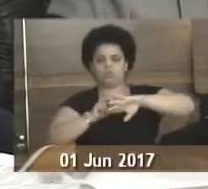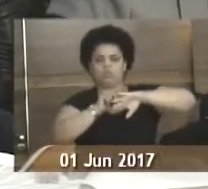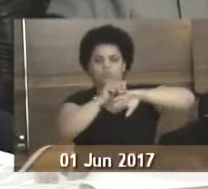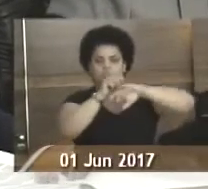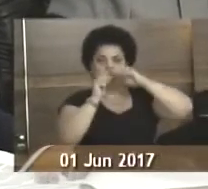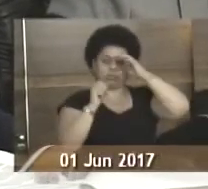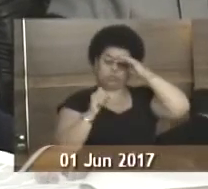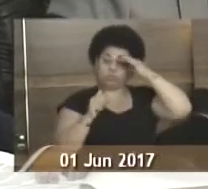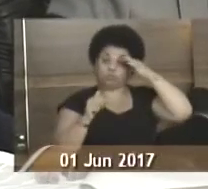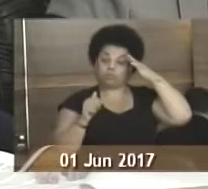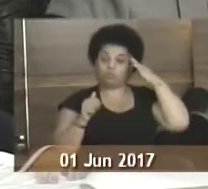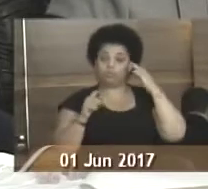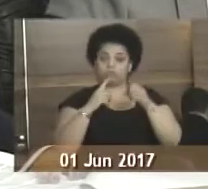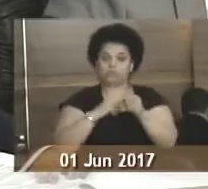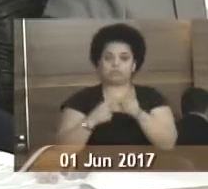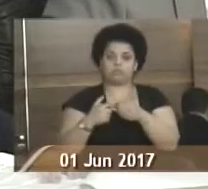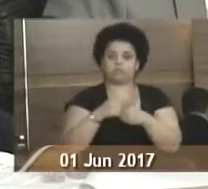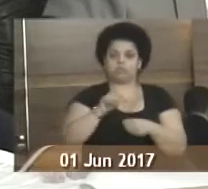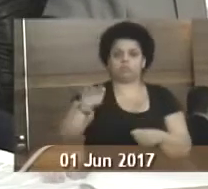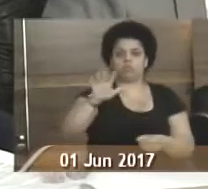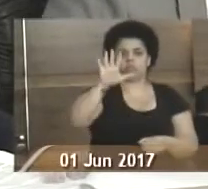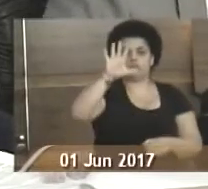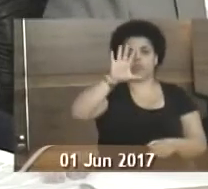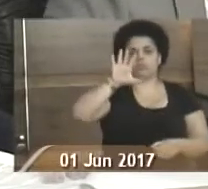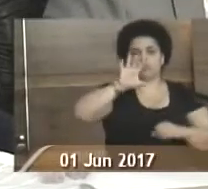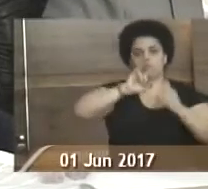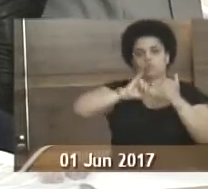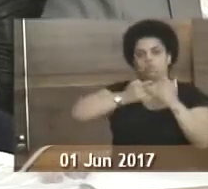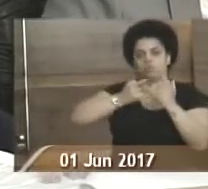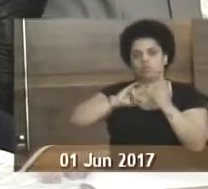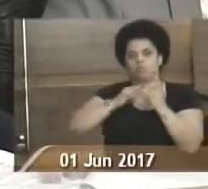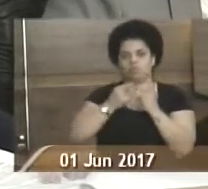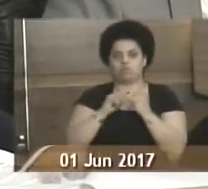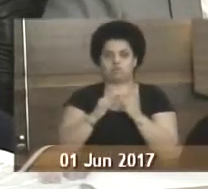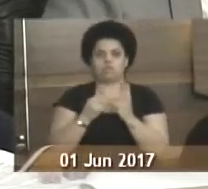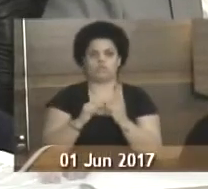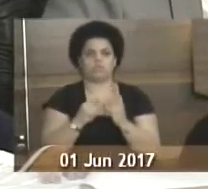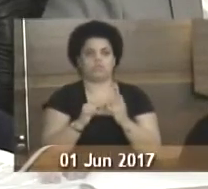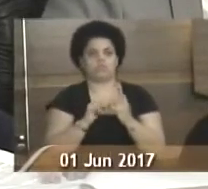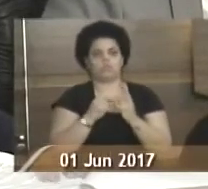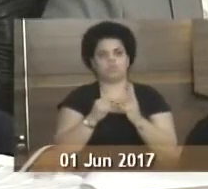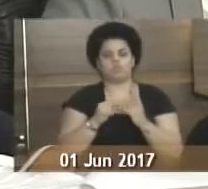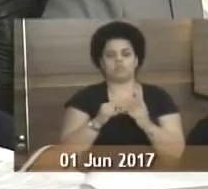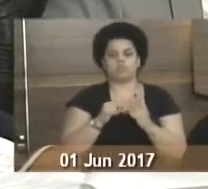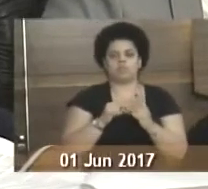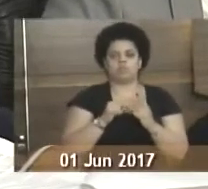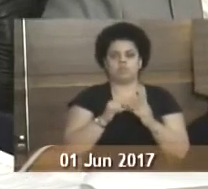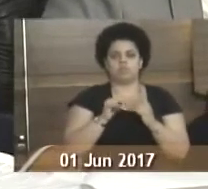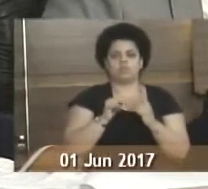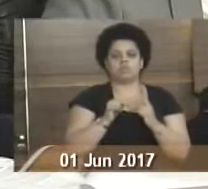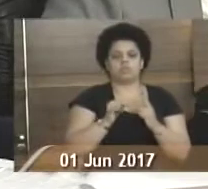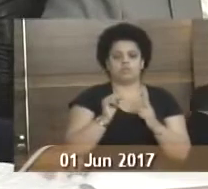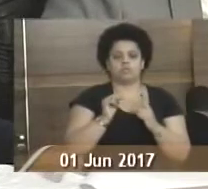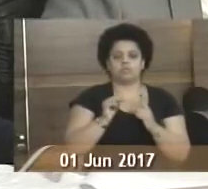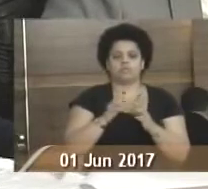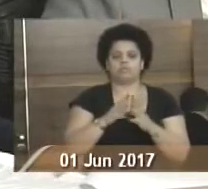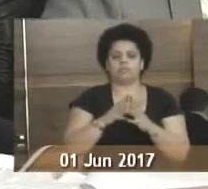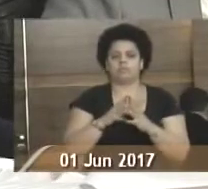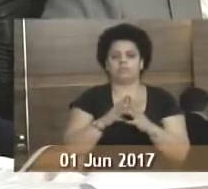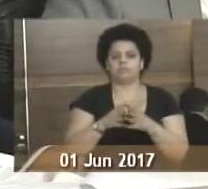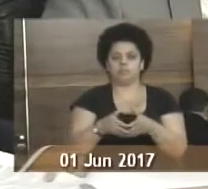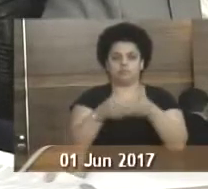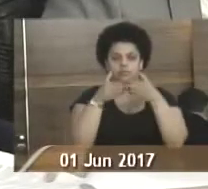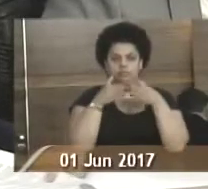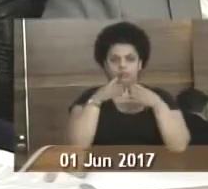à mesma, no bairro Morro do Abel. Requerimento 625, de 2017, Luciana Valverde,